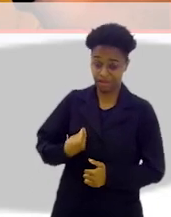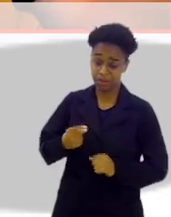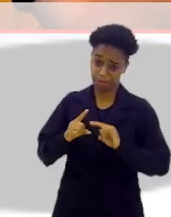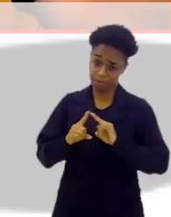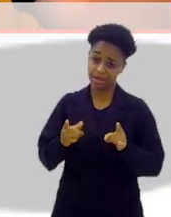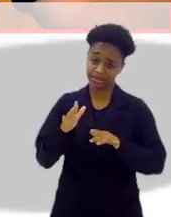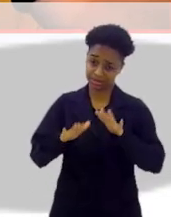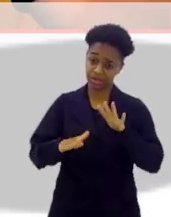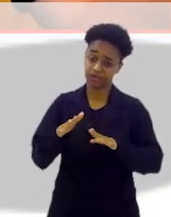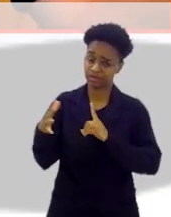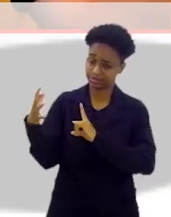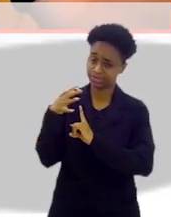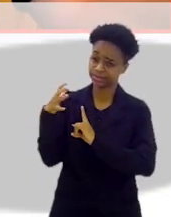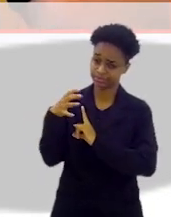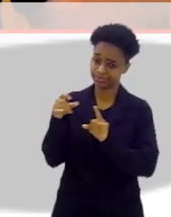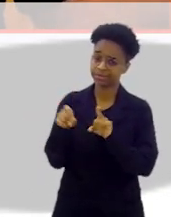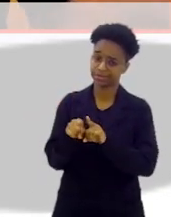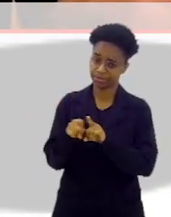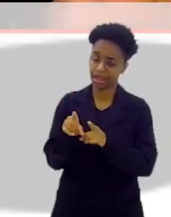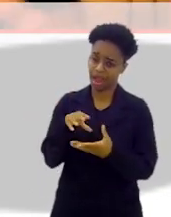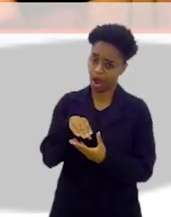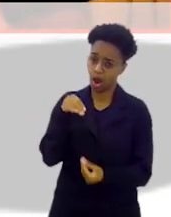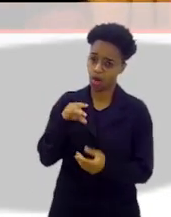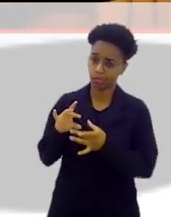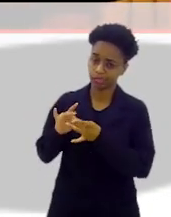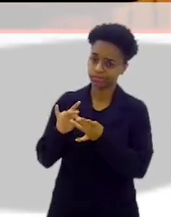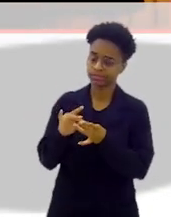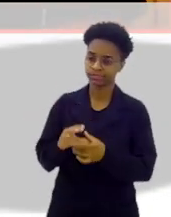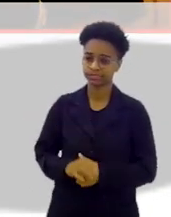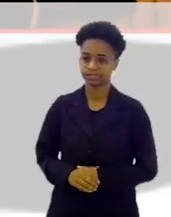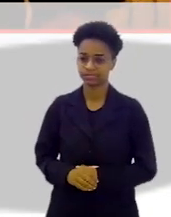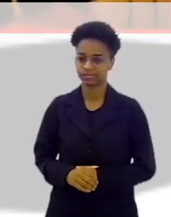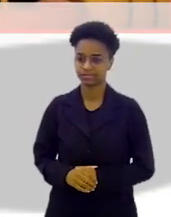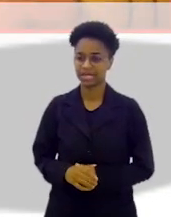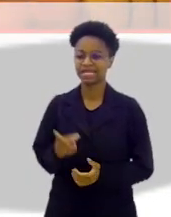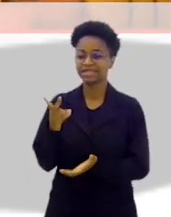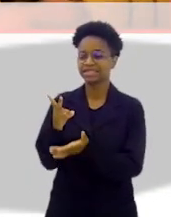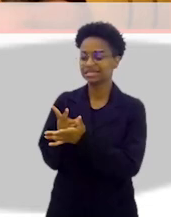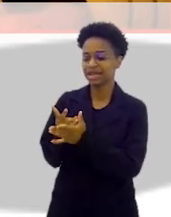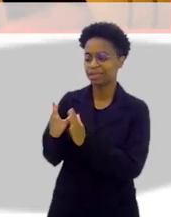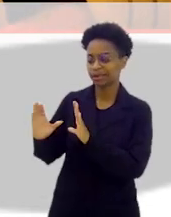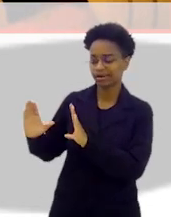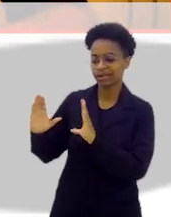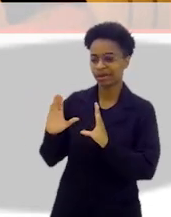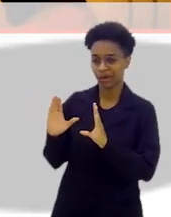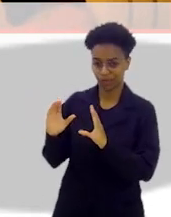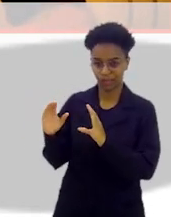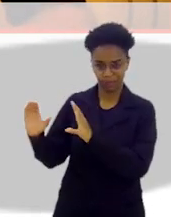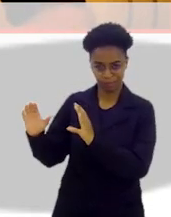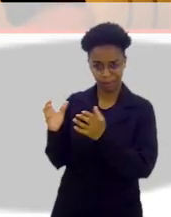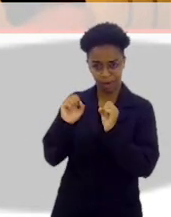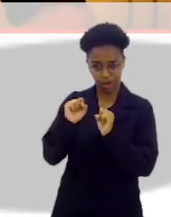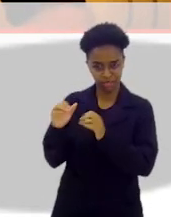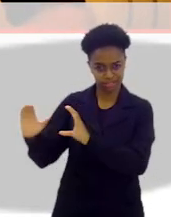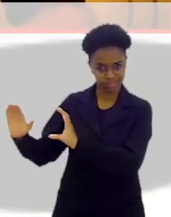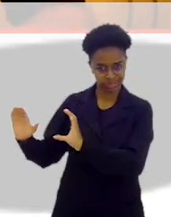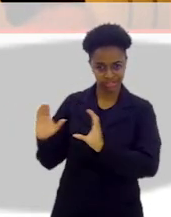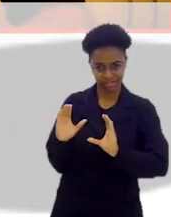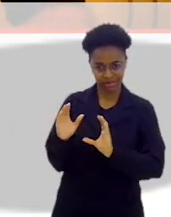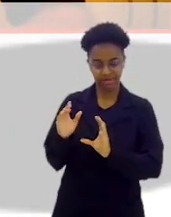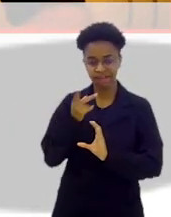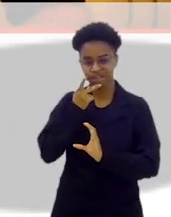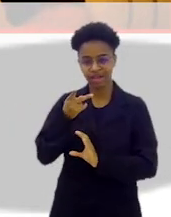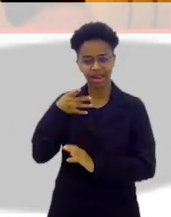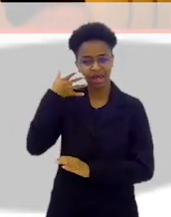provavelmente está aí em fluência, em alma. Você deixa aí do seu lado, por favor, dentro do quadro, para